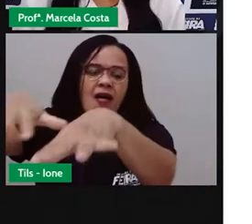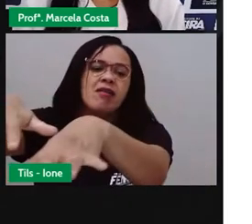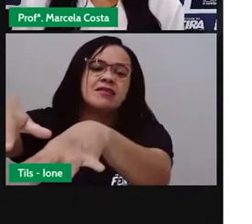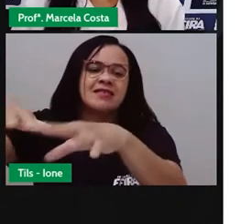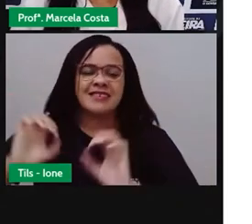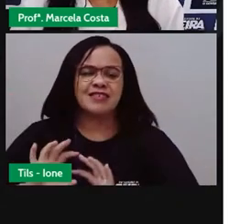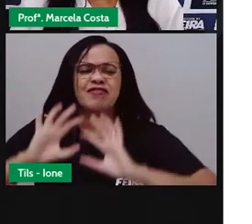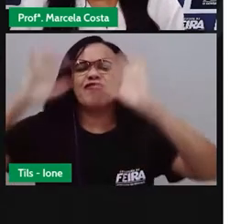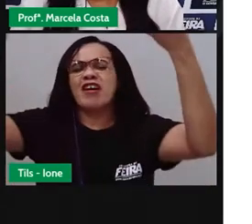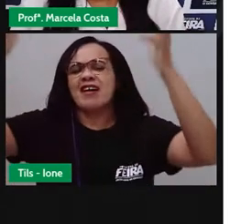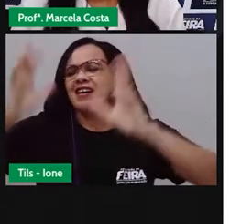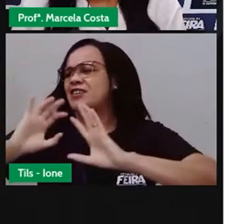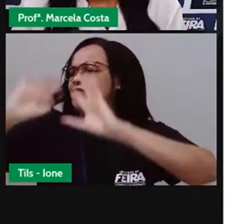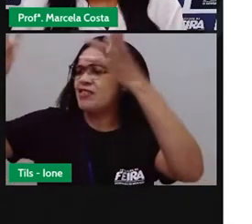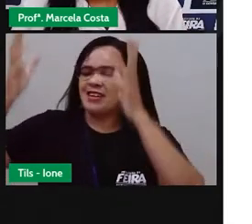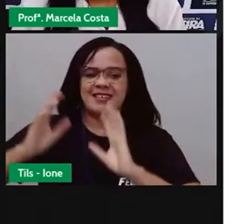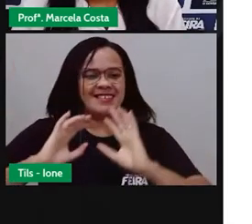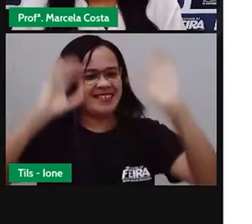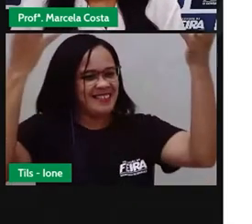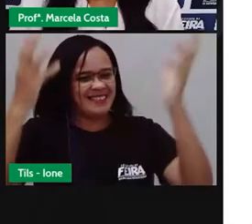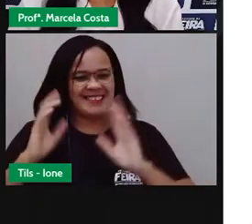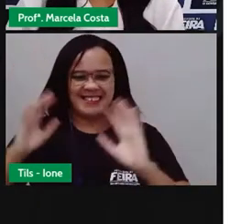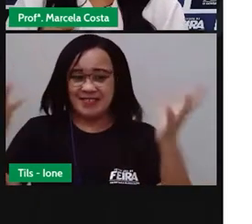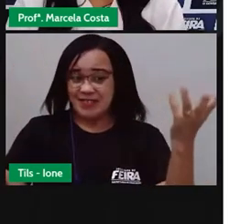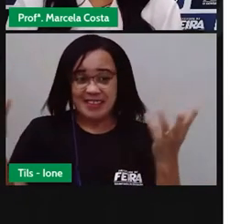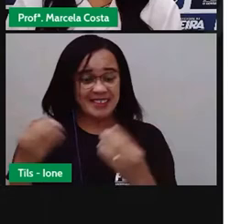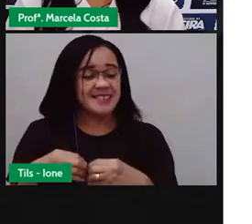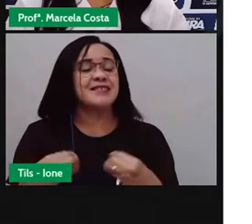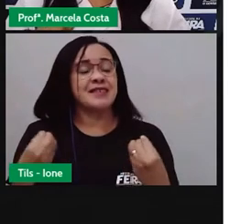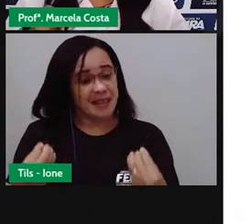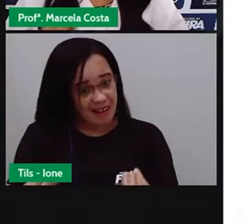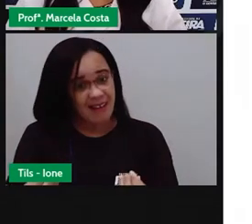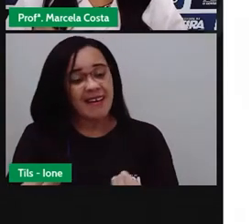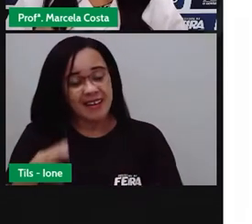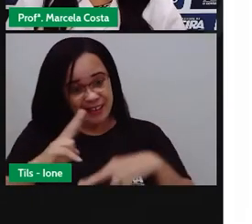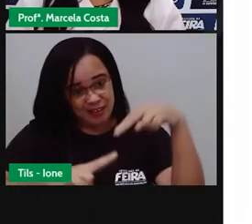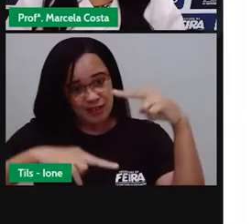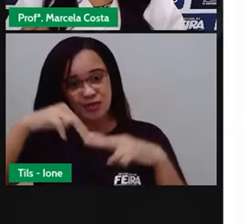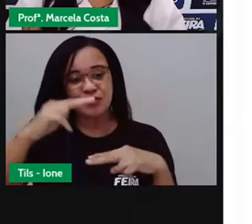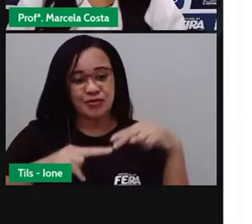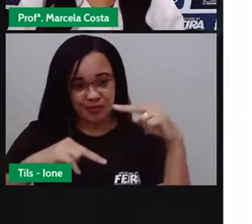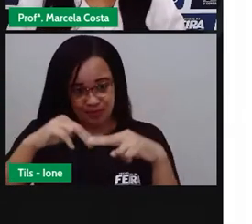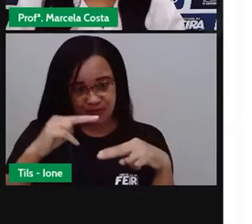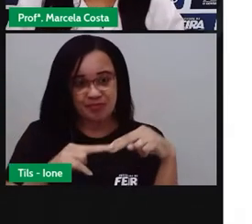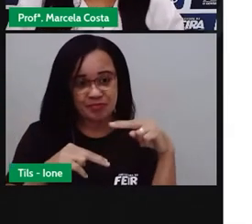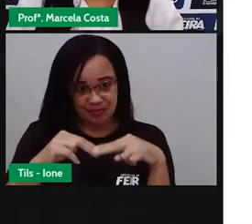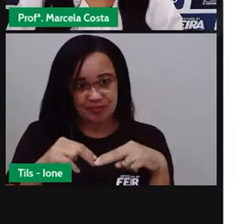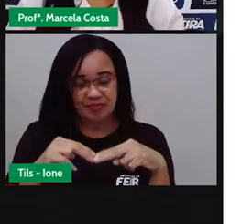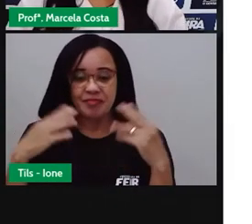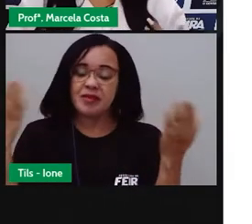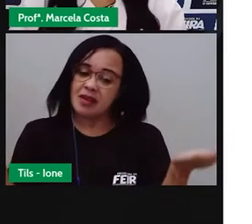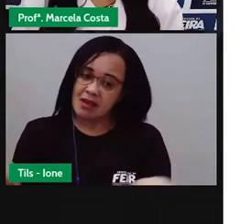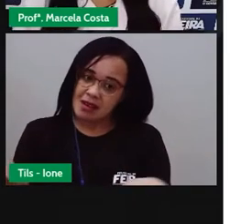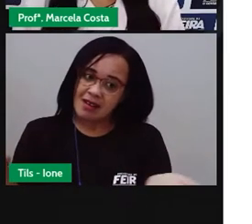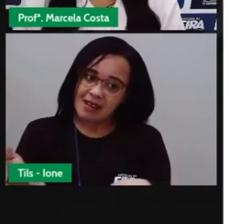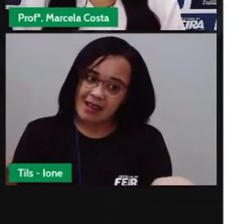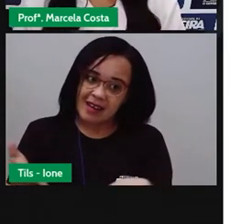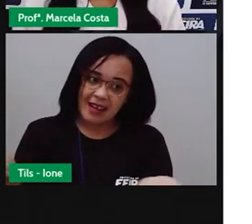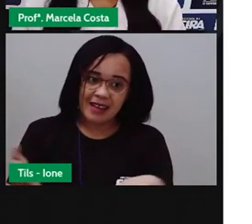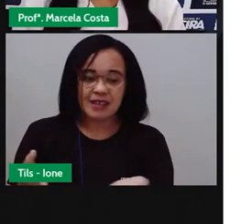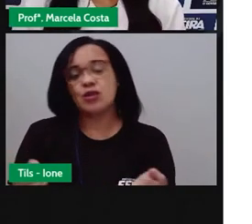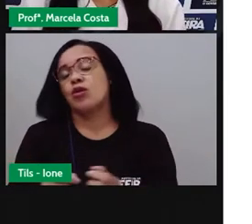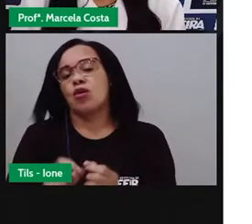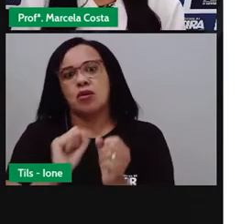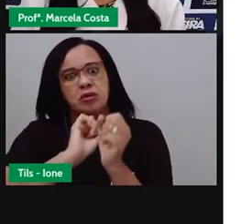comemorar o São João. Então, agora que nós estamos, né, que nesse ano de 2021, vivenciando uma